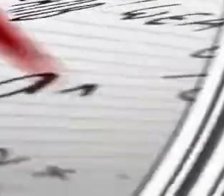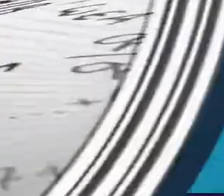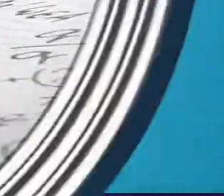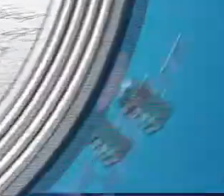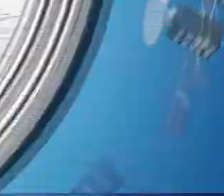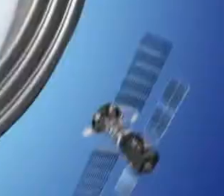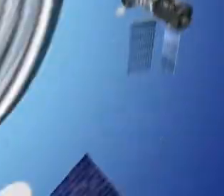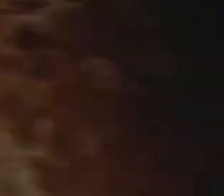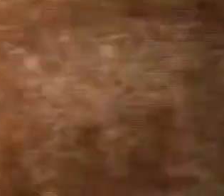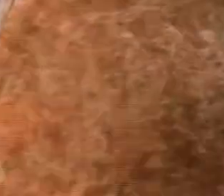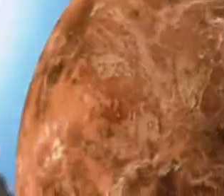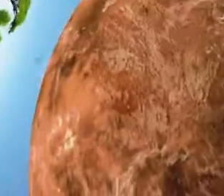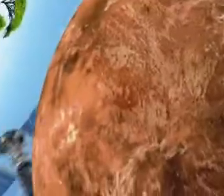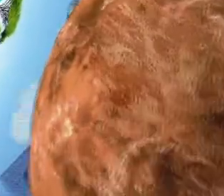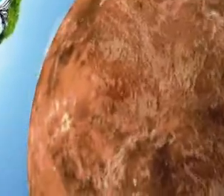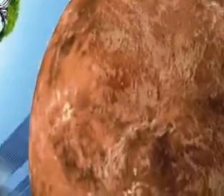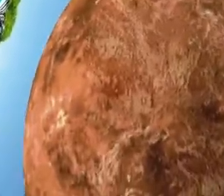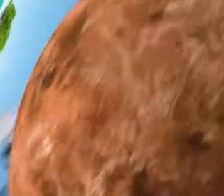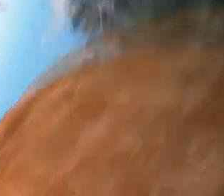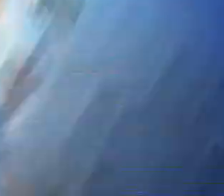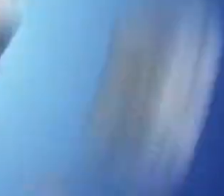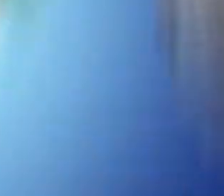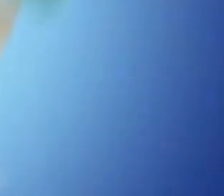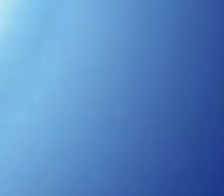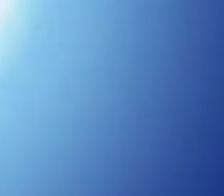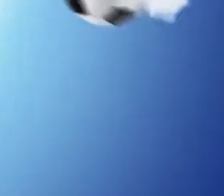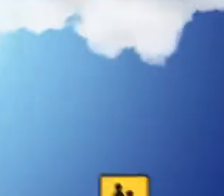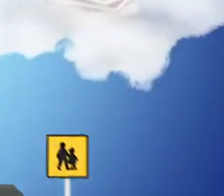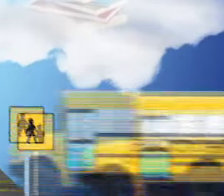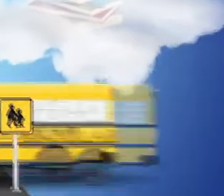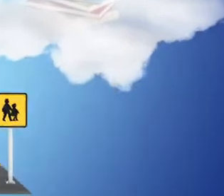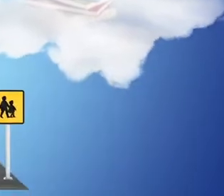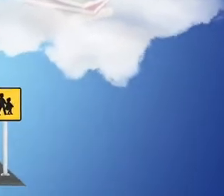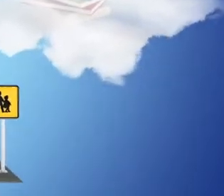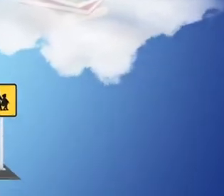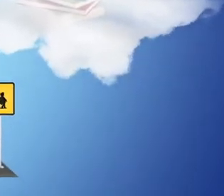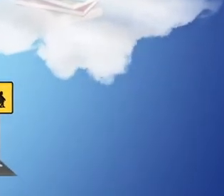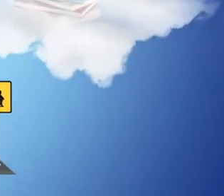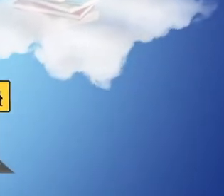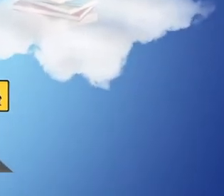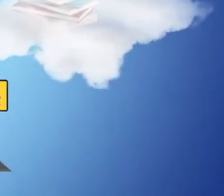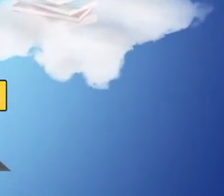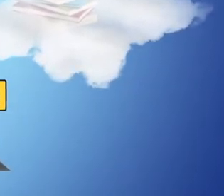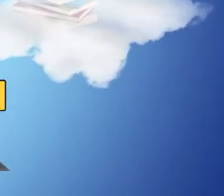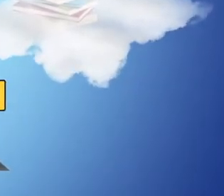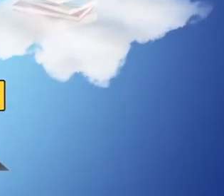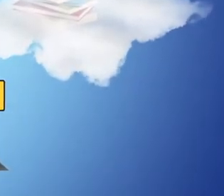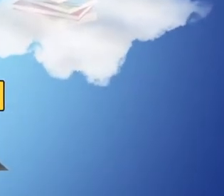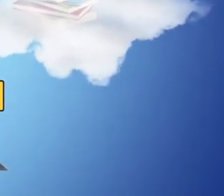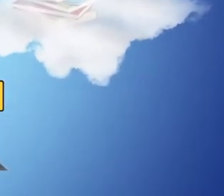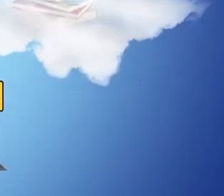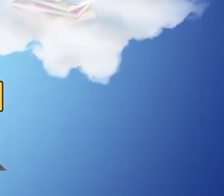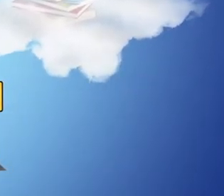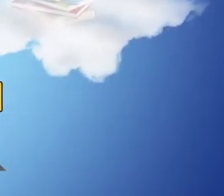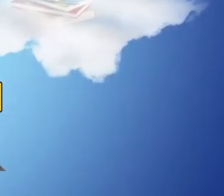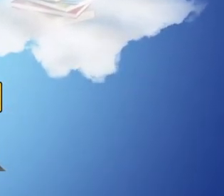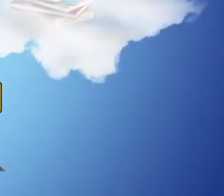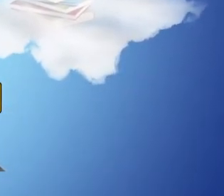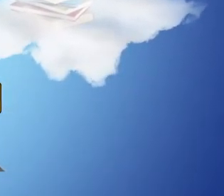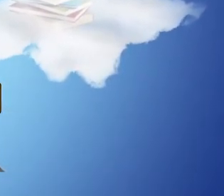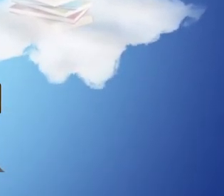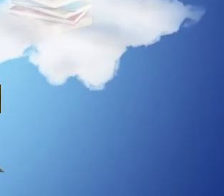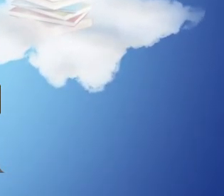Legendas por